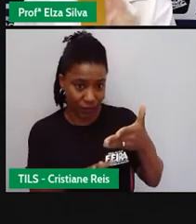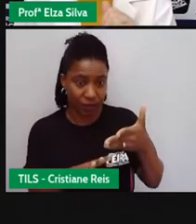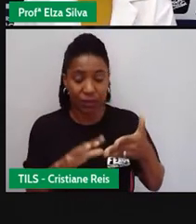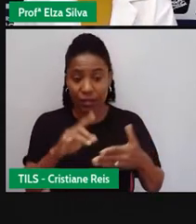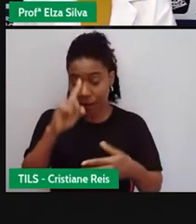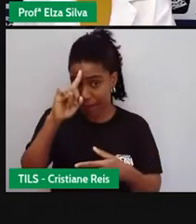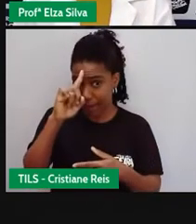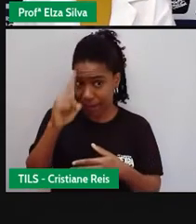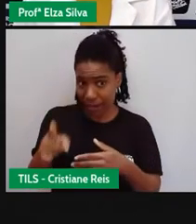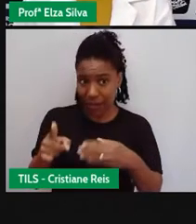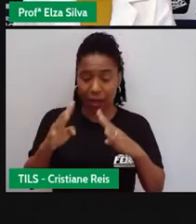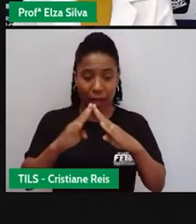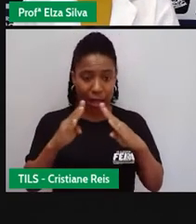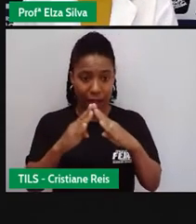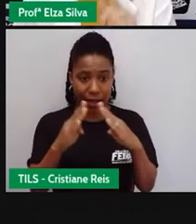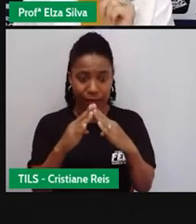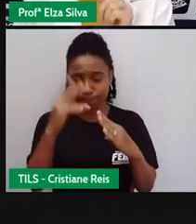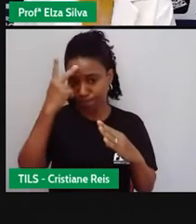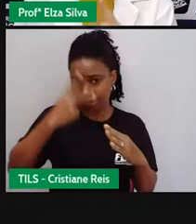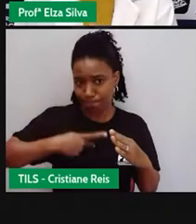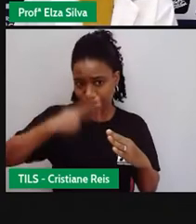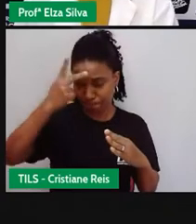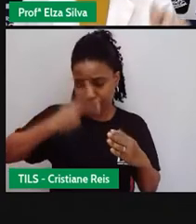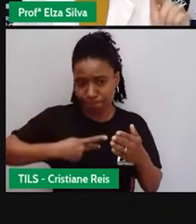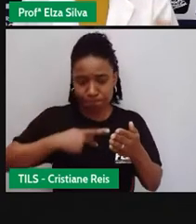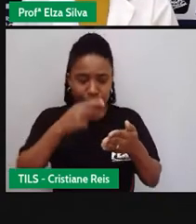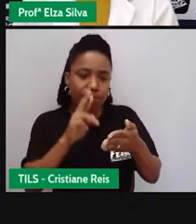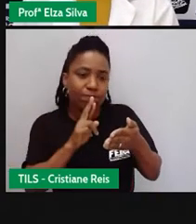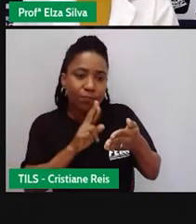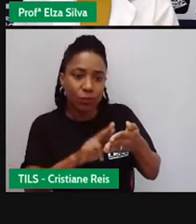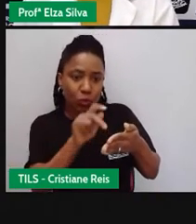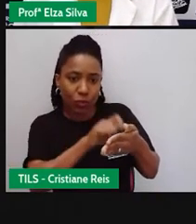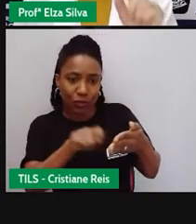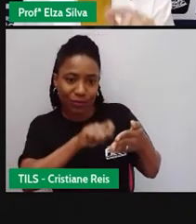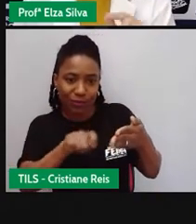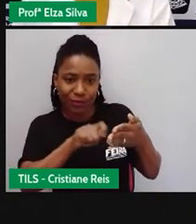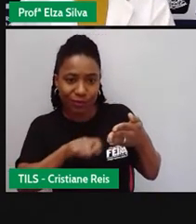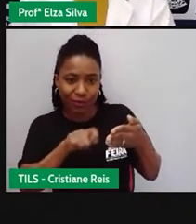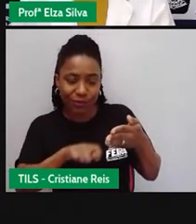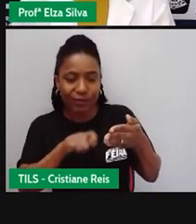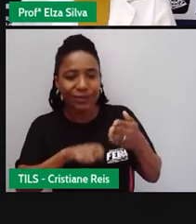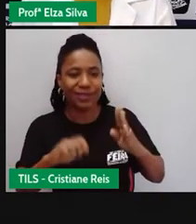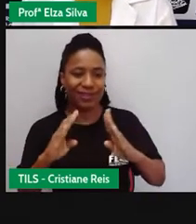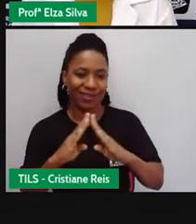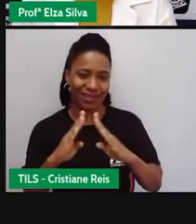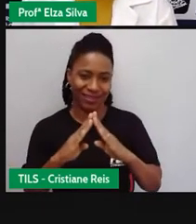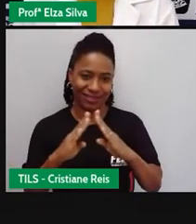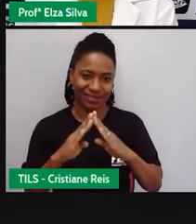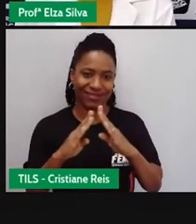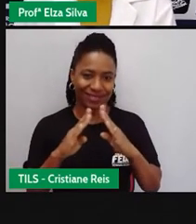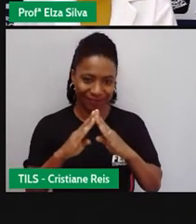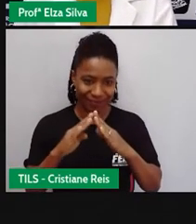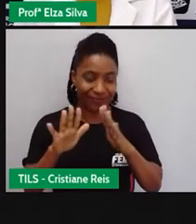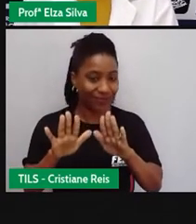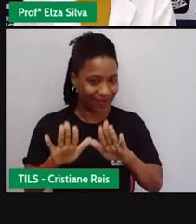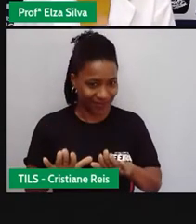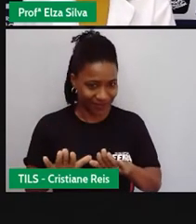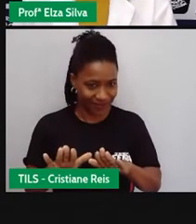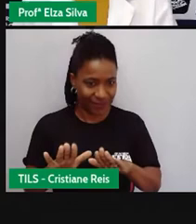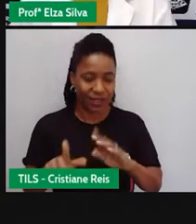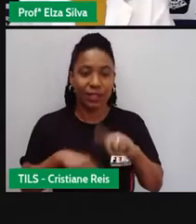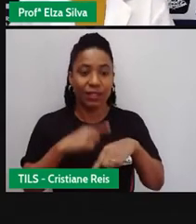chama de atividade de casa. Você vai organizar a sua rotina e desenvolve-la em sua casa. Para depois,